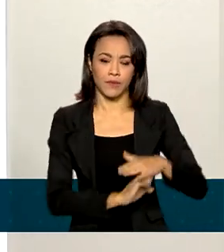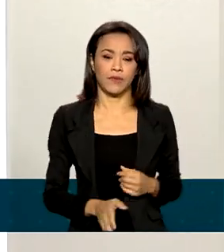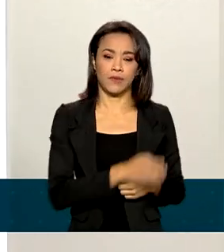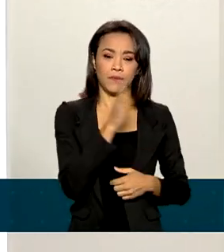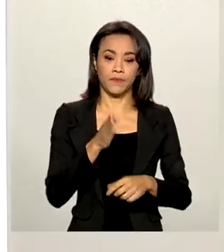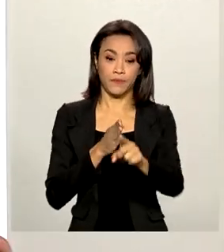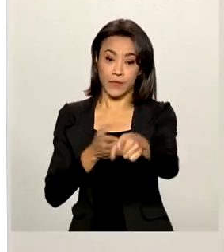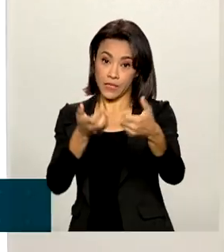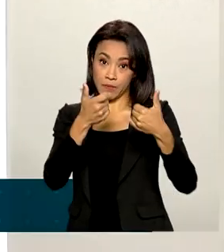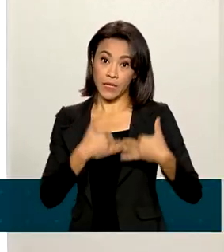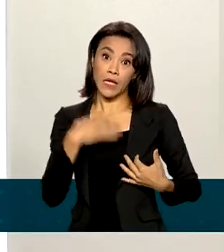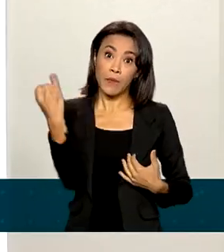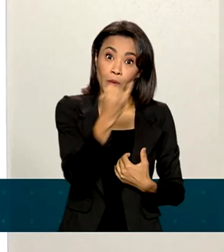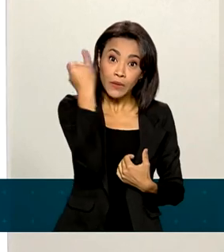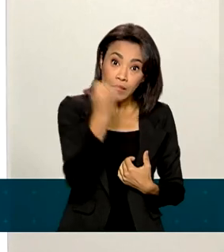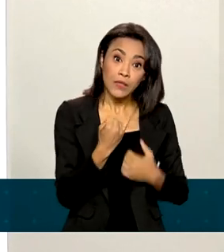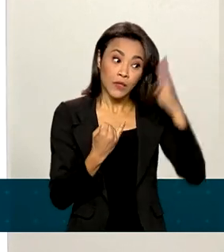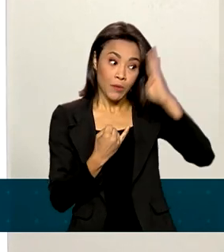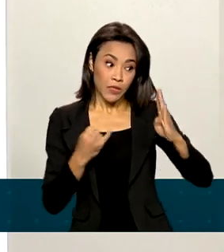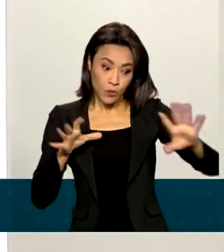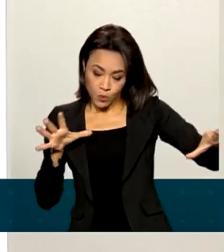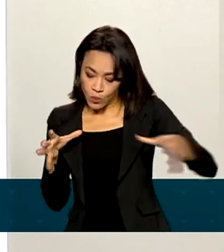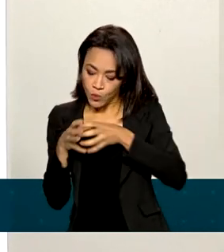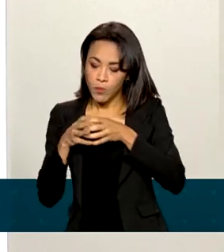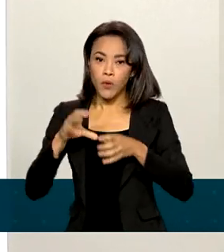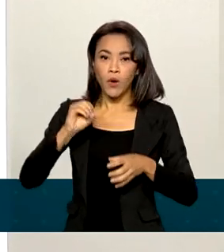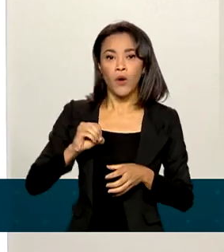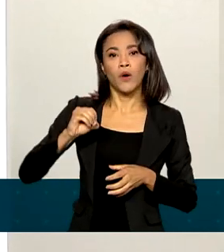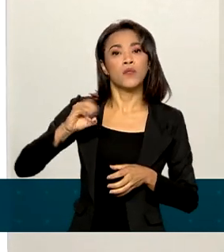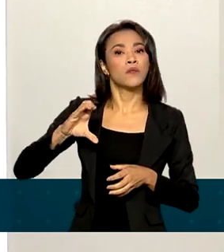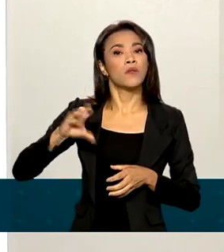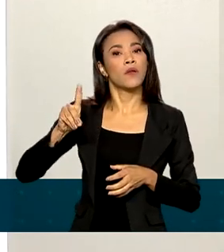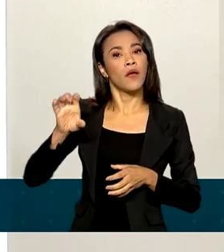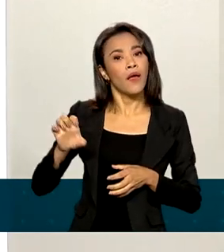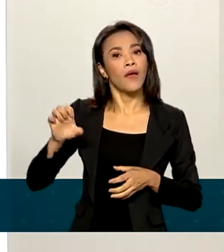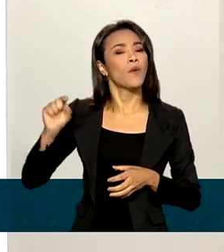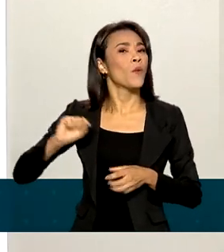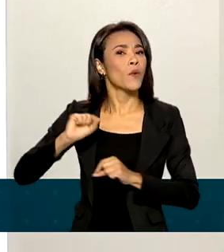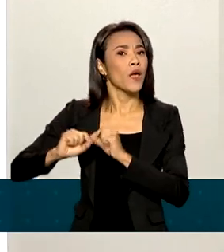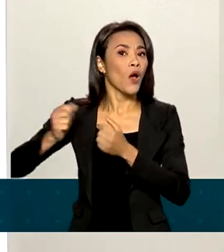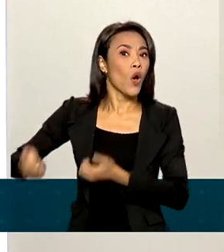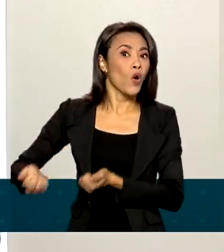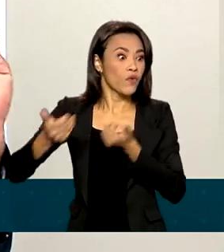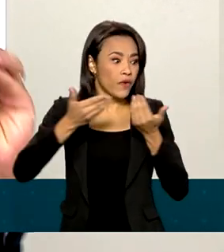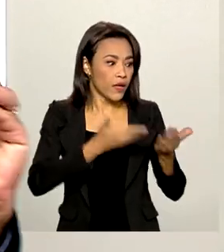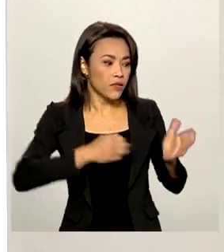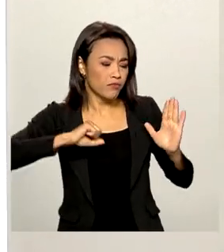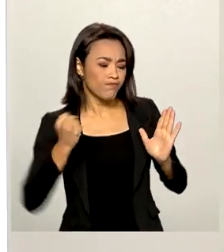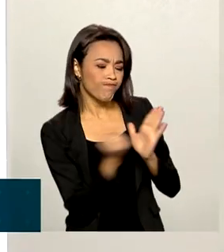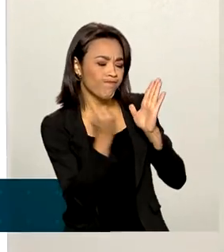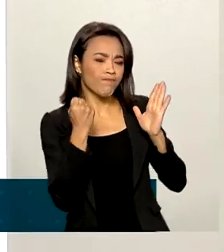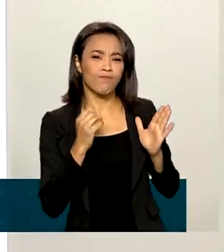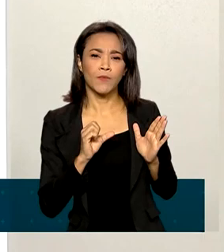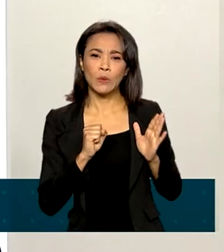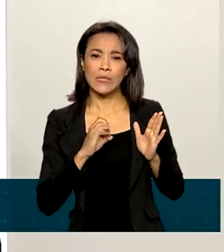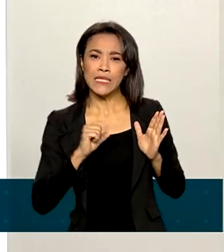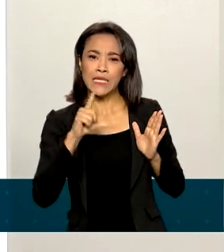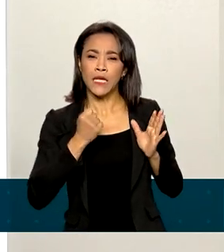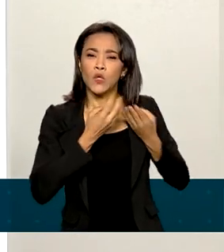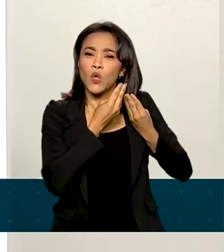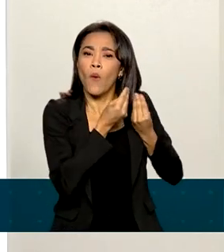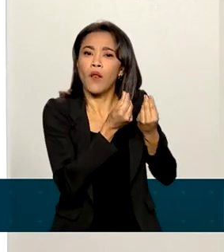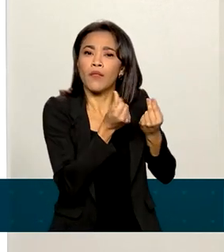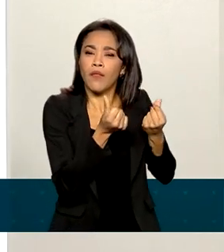de um país como o Brasil na OCDE é porque ela acaba gerando e oferecendo um selo de qualidade para os